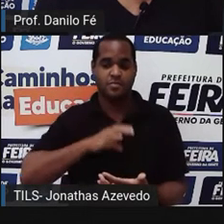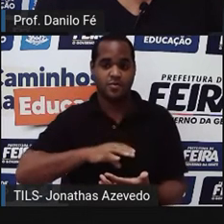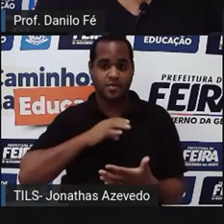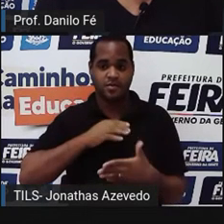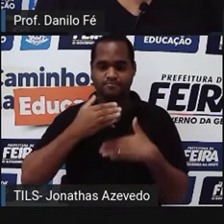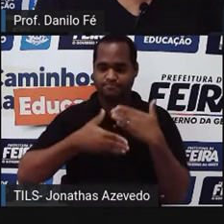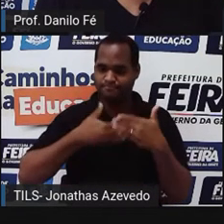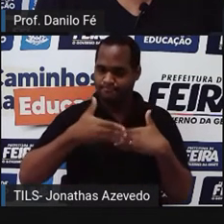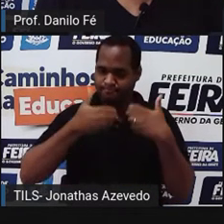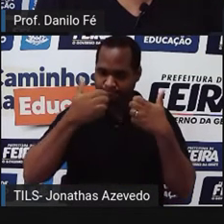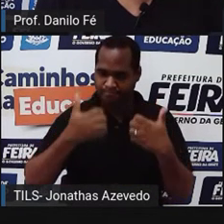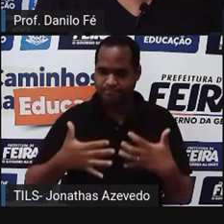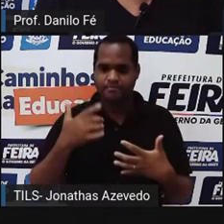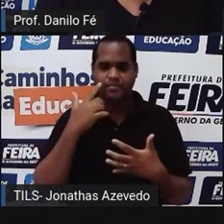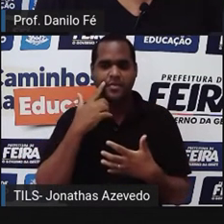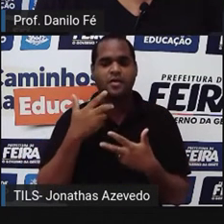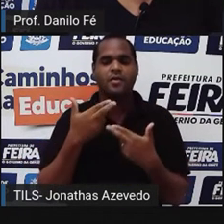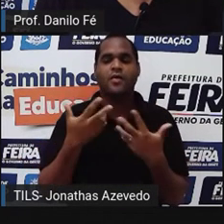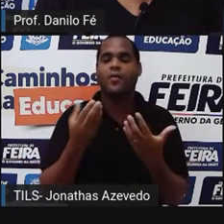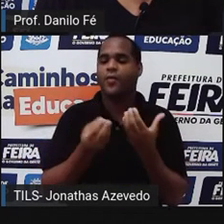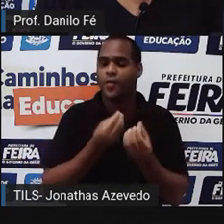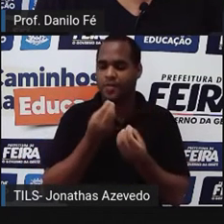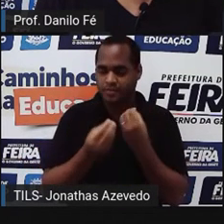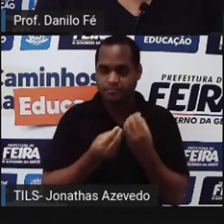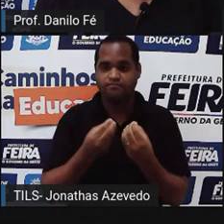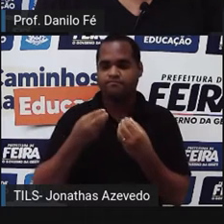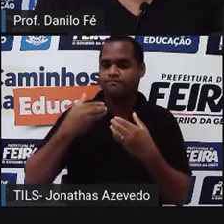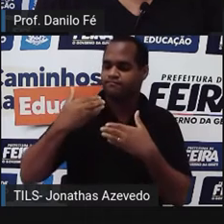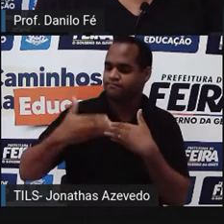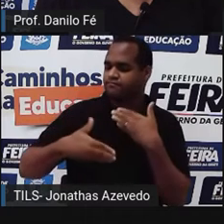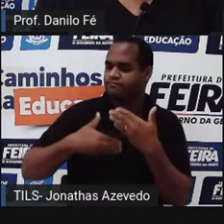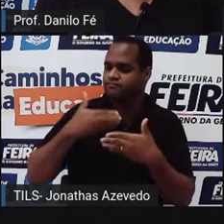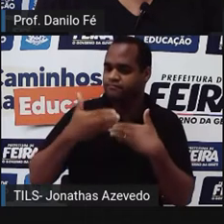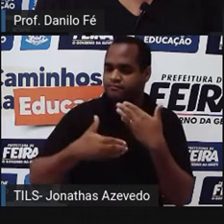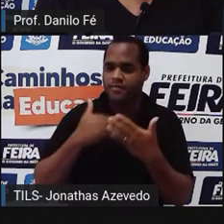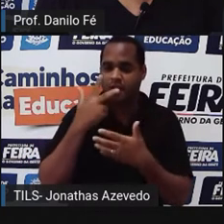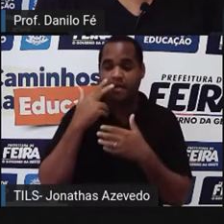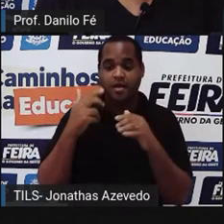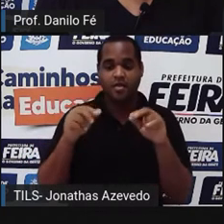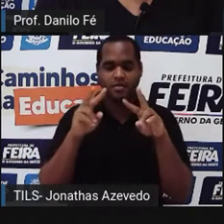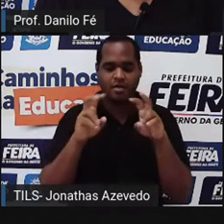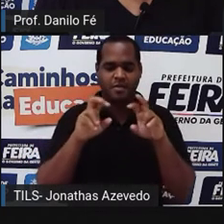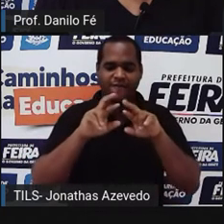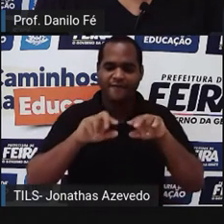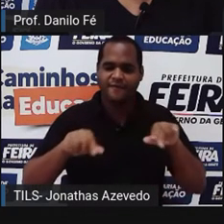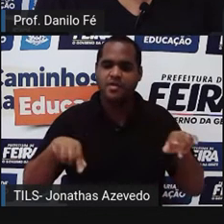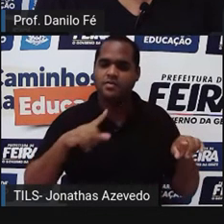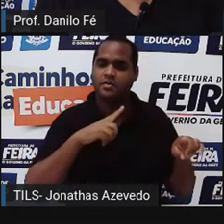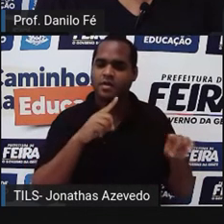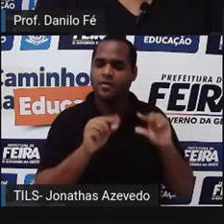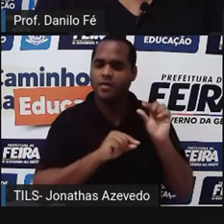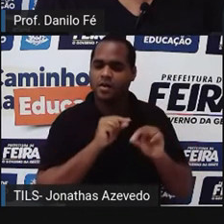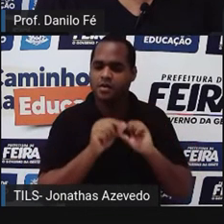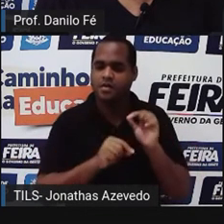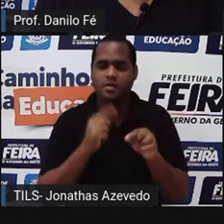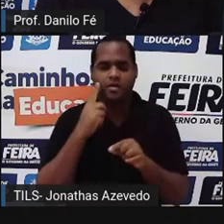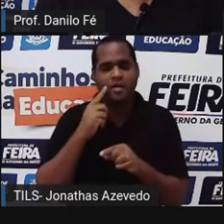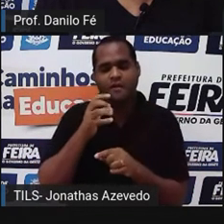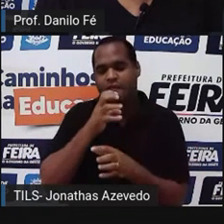vez mais anacrônico, cada vez mais fora do tempo, cada vez mais